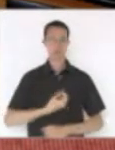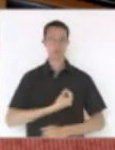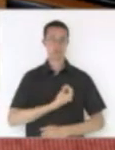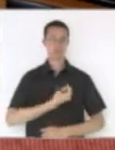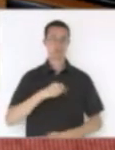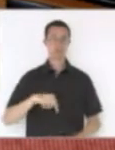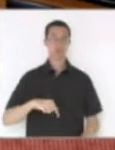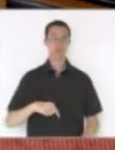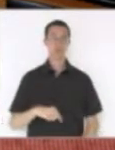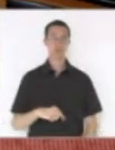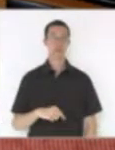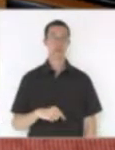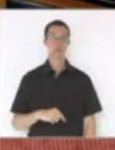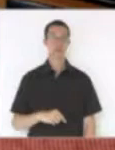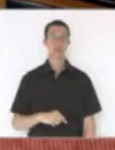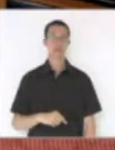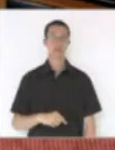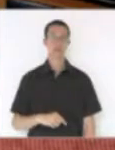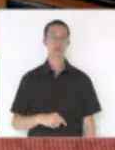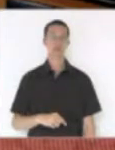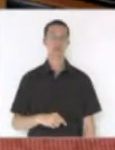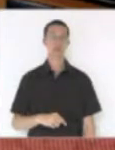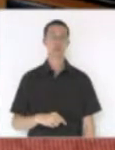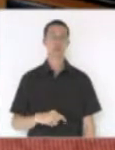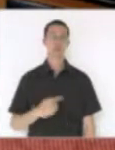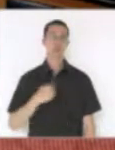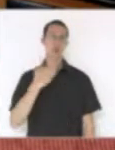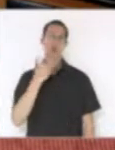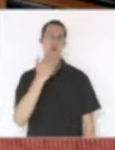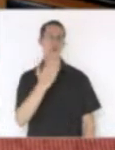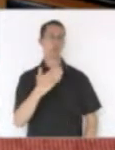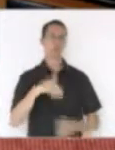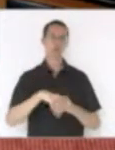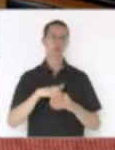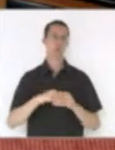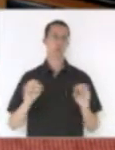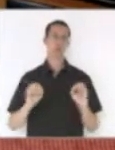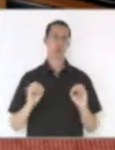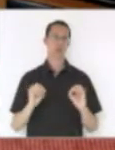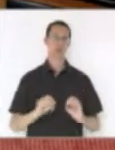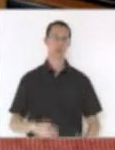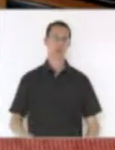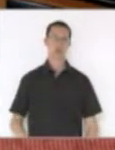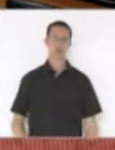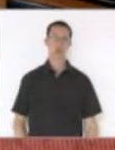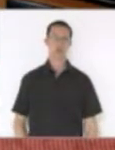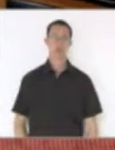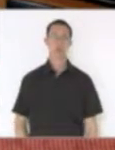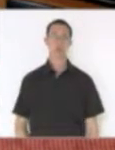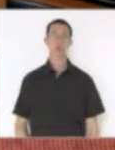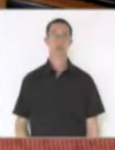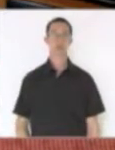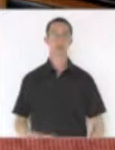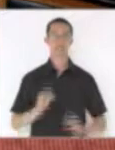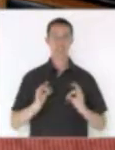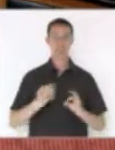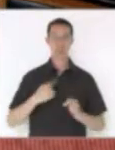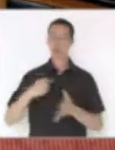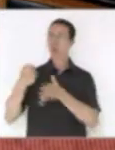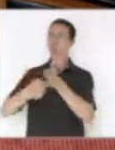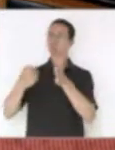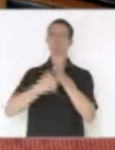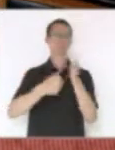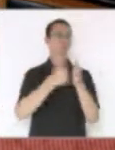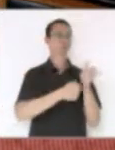eu não trabalhei para vir para cá, me arrependo. Eu não pedi voto, eu fui para o olhar eleitoral gratuito só. Eu deveria ter lutado para estar aqui. não tem